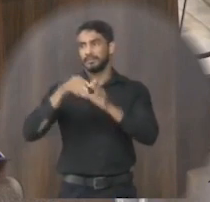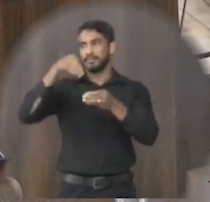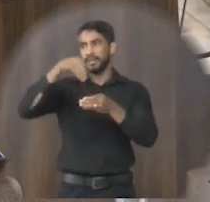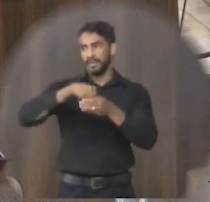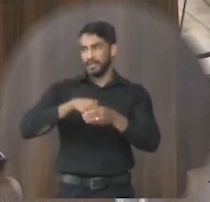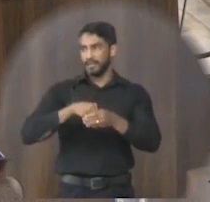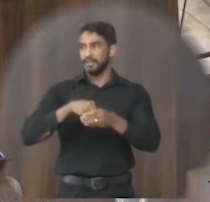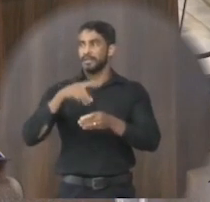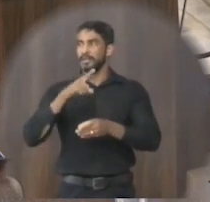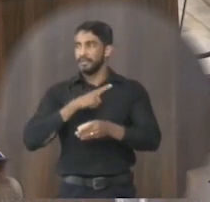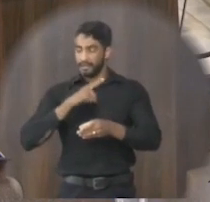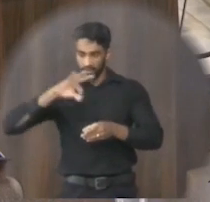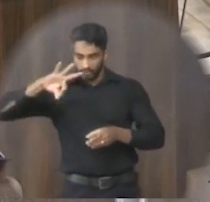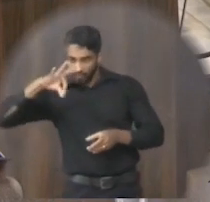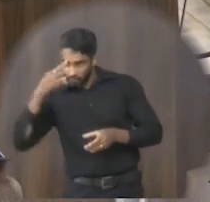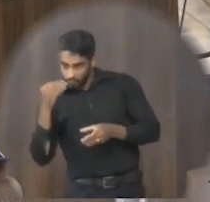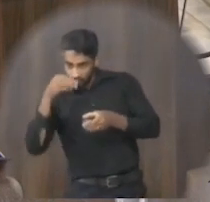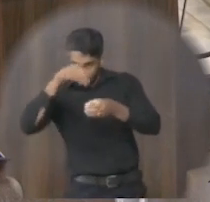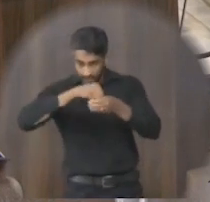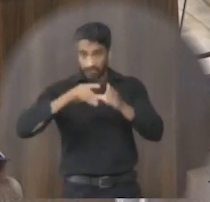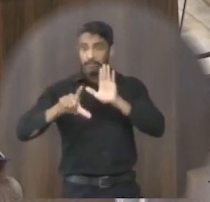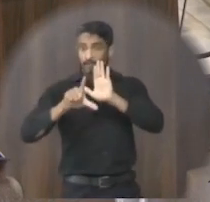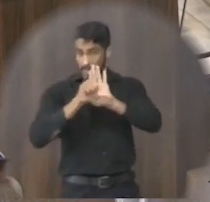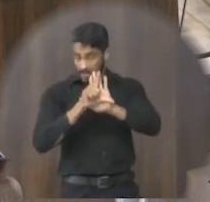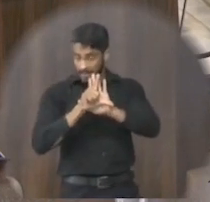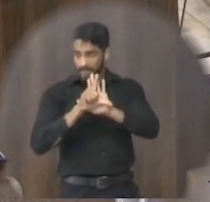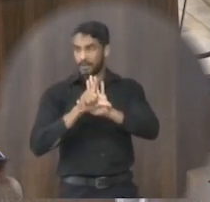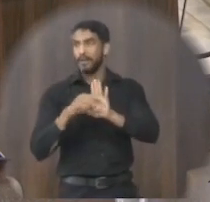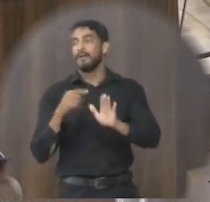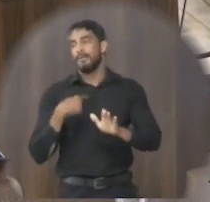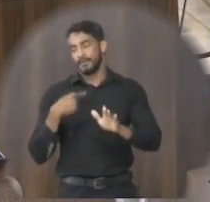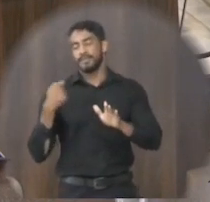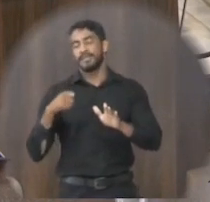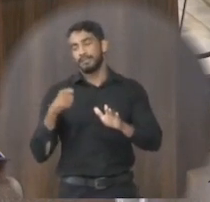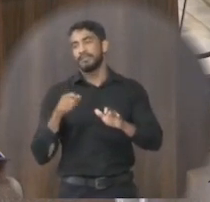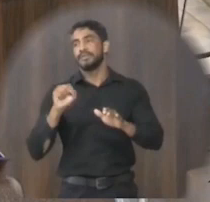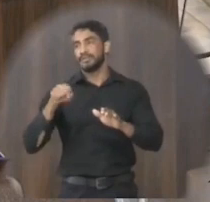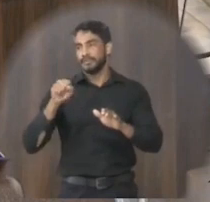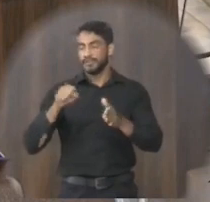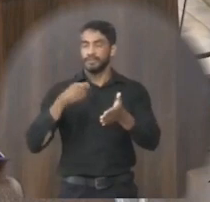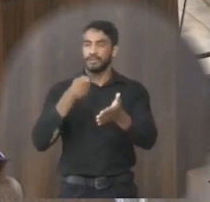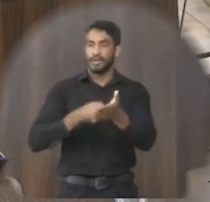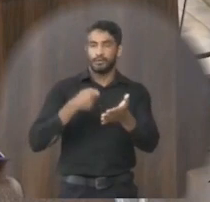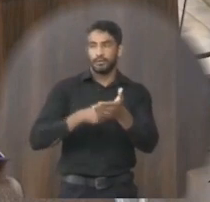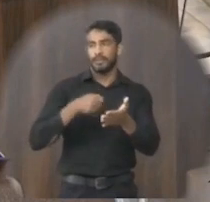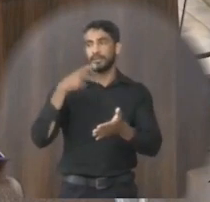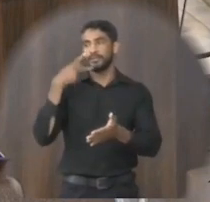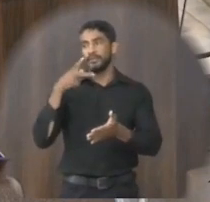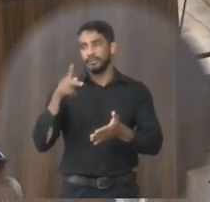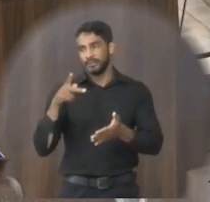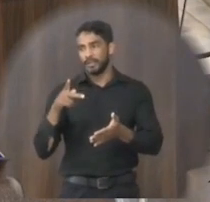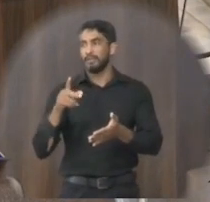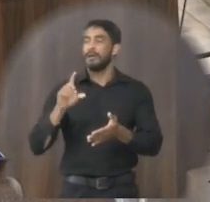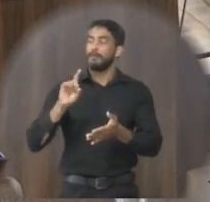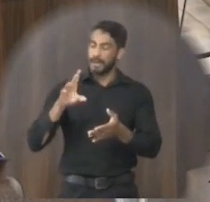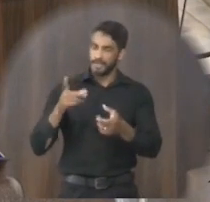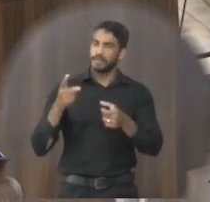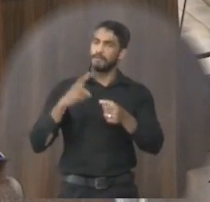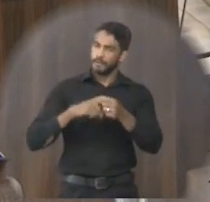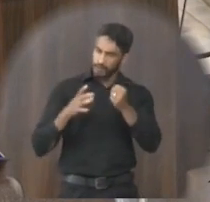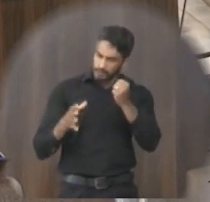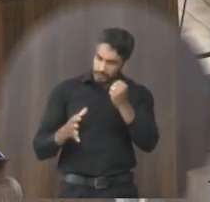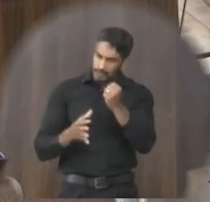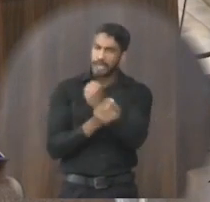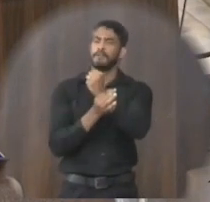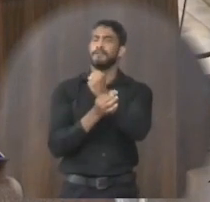estando tudo legal aí sim nós temos a obrigação de estar cobrando dele mas volto a reafirmar a